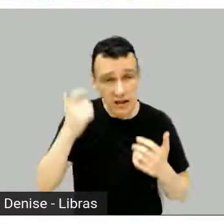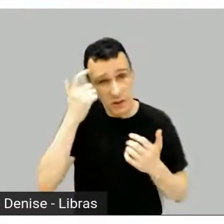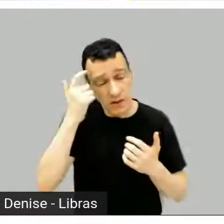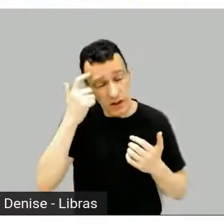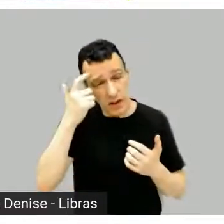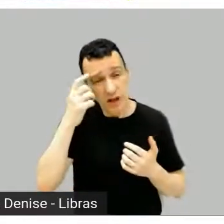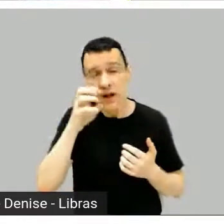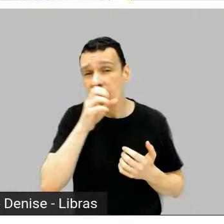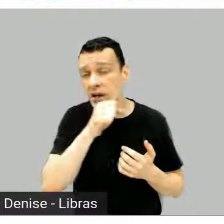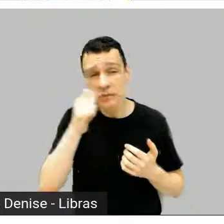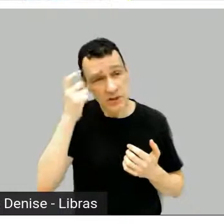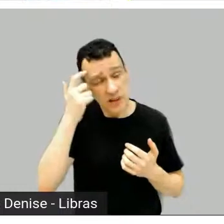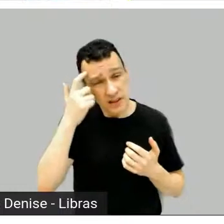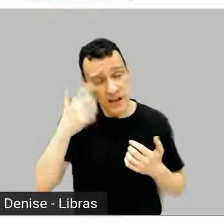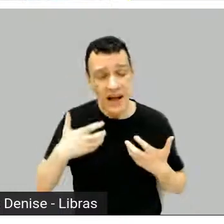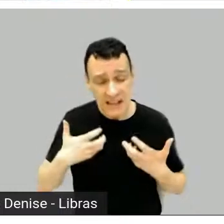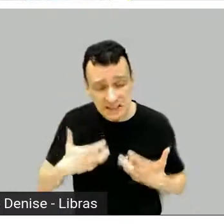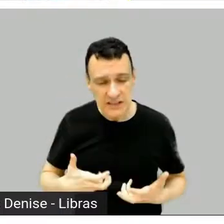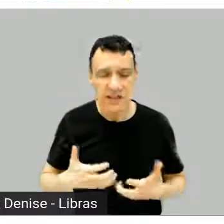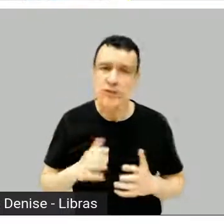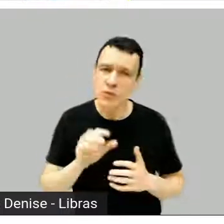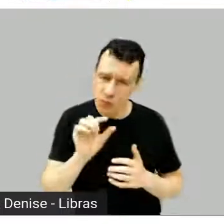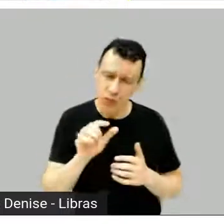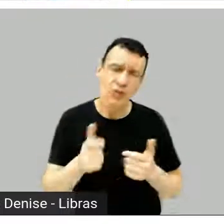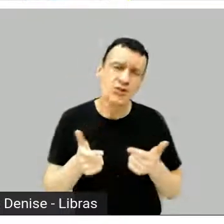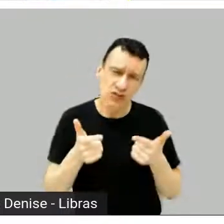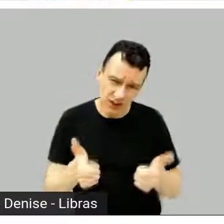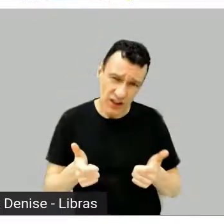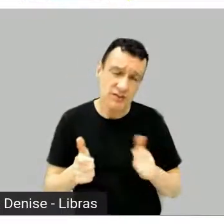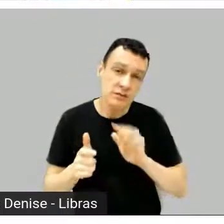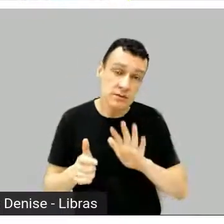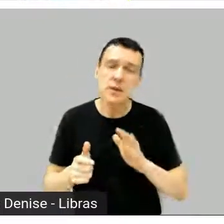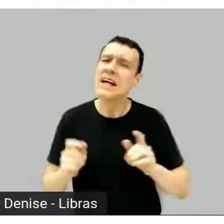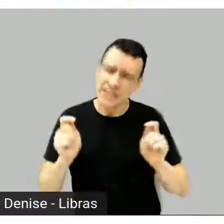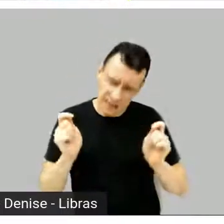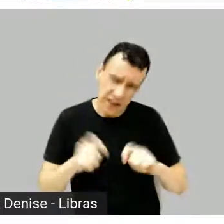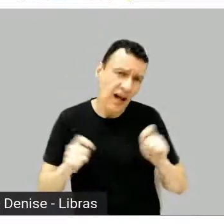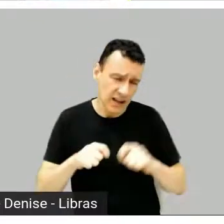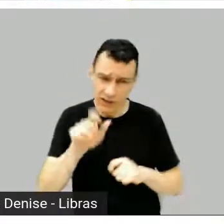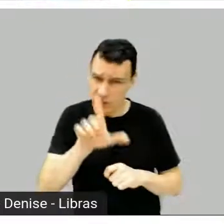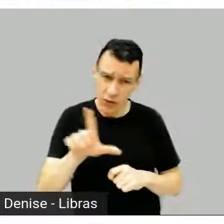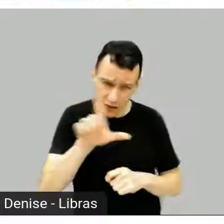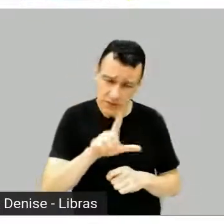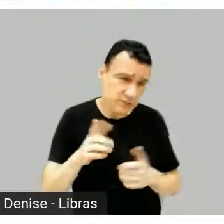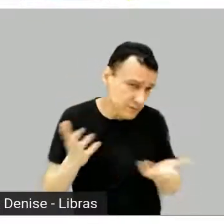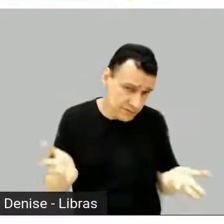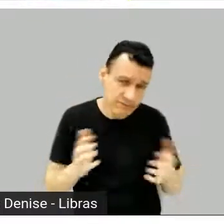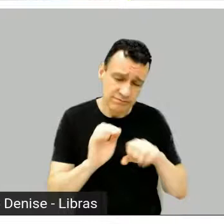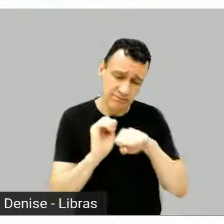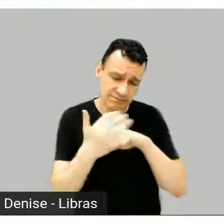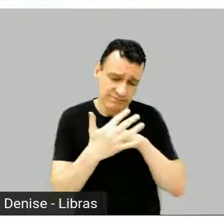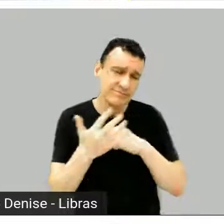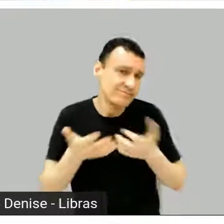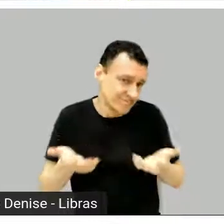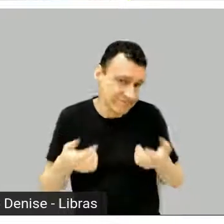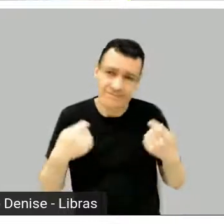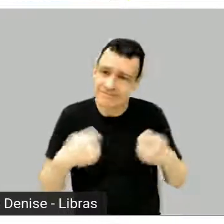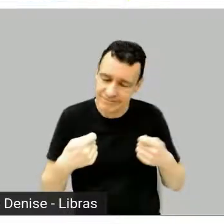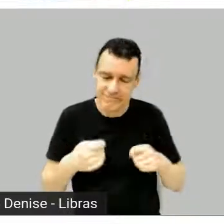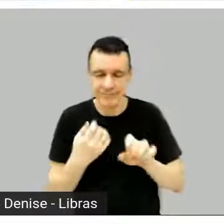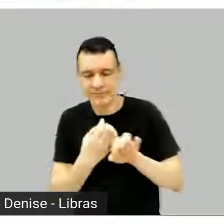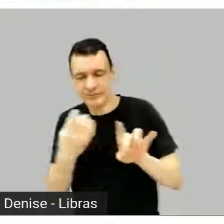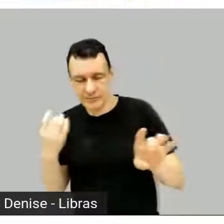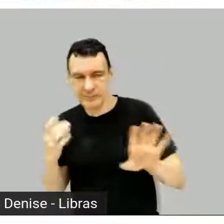e é uma chata, dá para fazer, claro que dá para fazer e está andando, a gente está fazendo, tem que fazer, é legal,